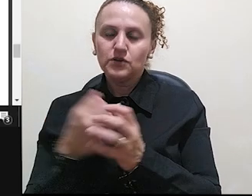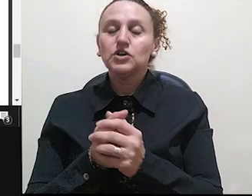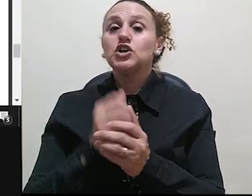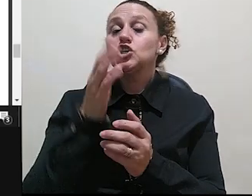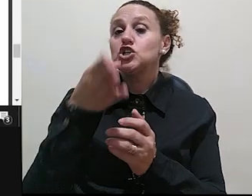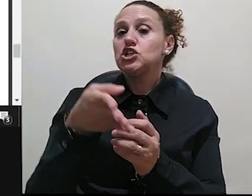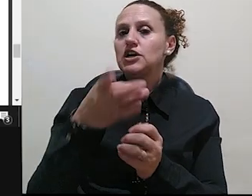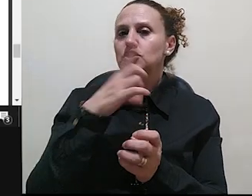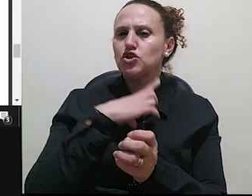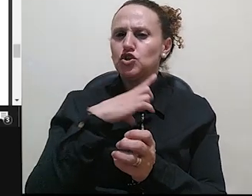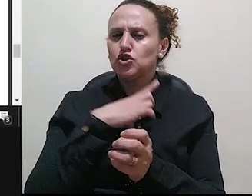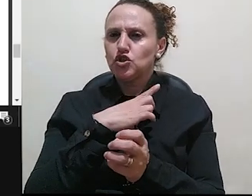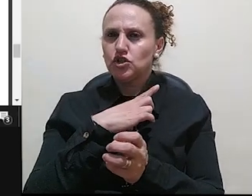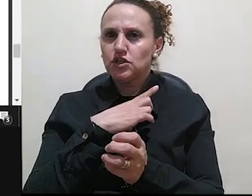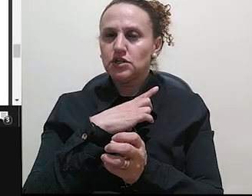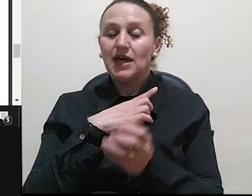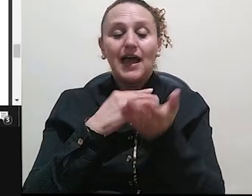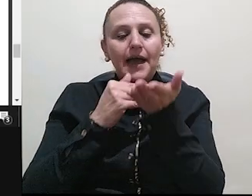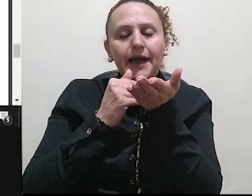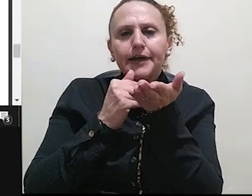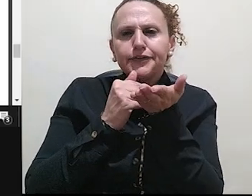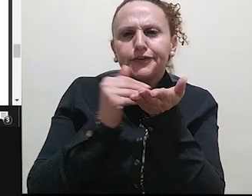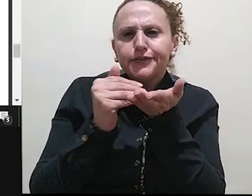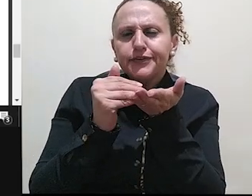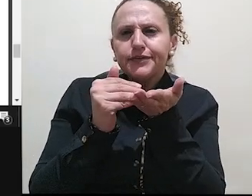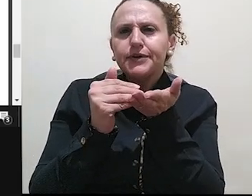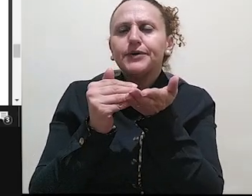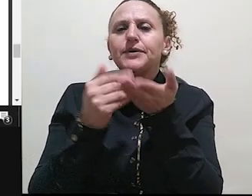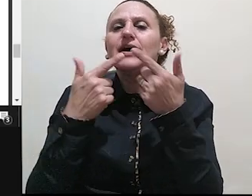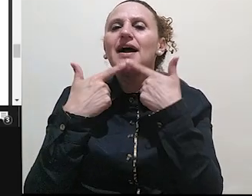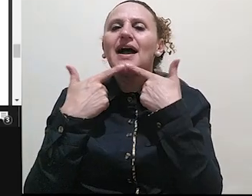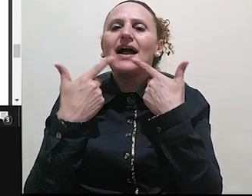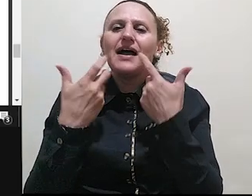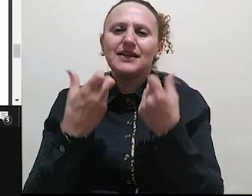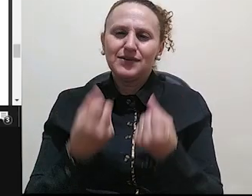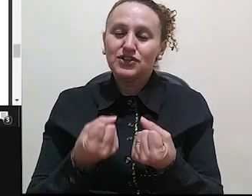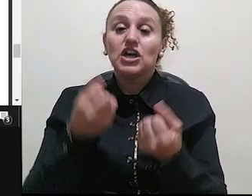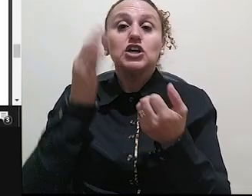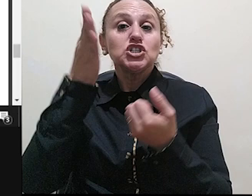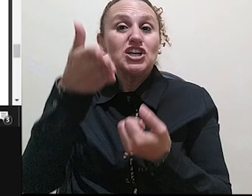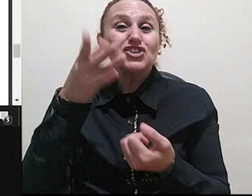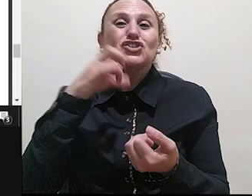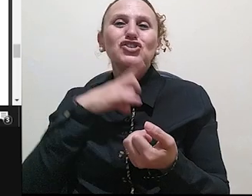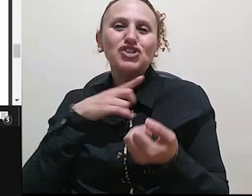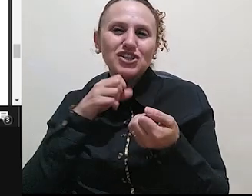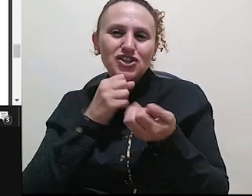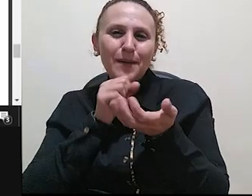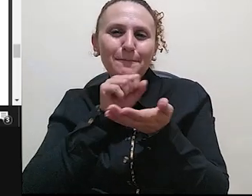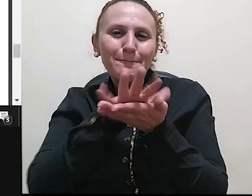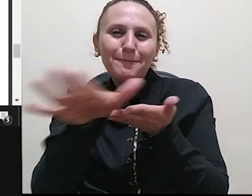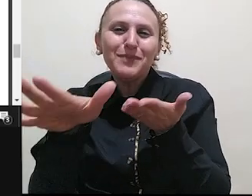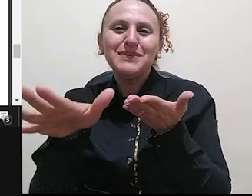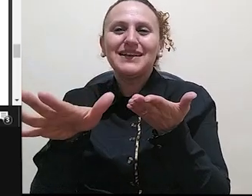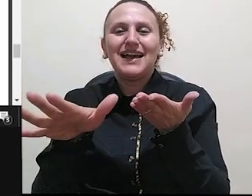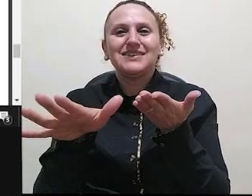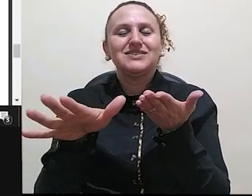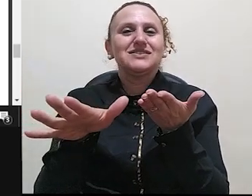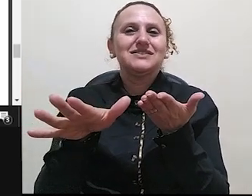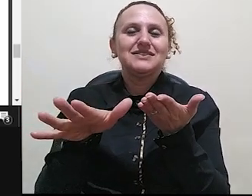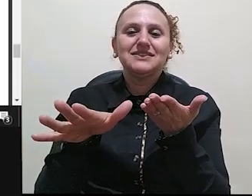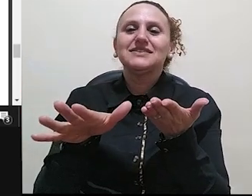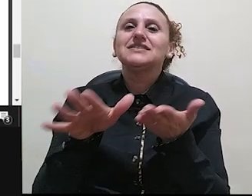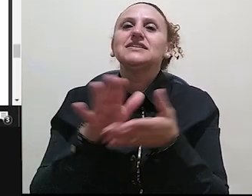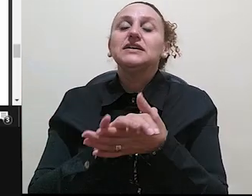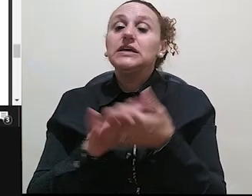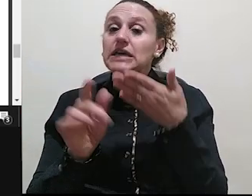publicado, Introdução à Linguística, Fundamentos Epistemológicos, organizado por Mussalini e Bentes. Essas autoras vocês vão